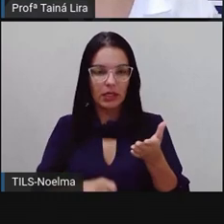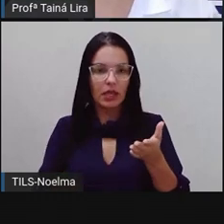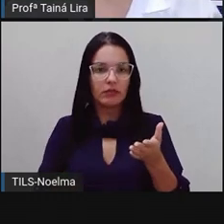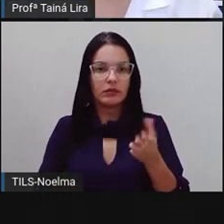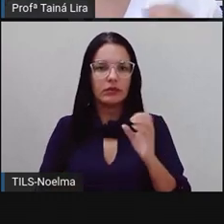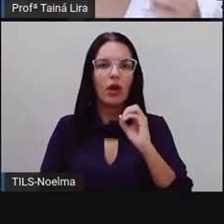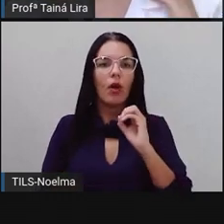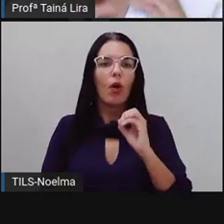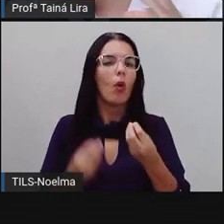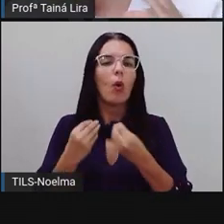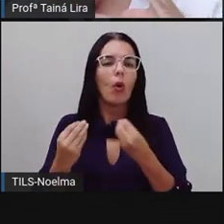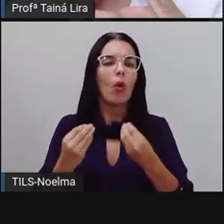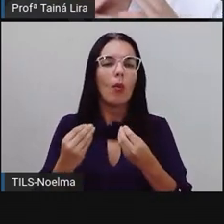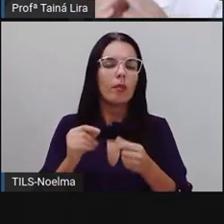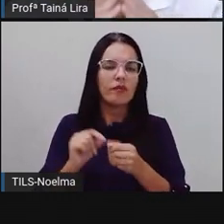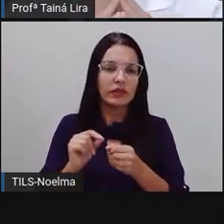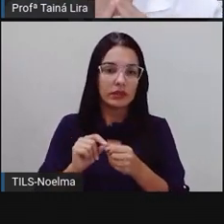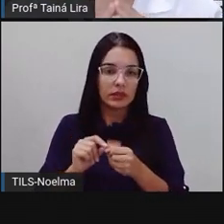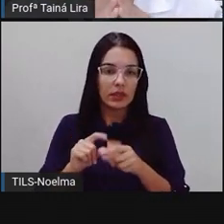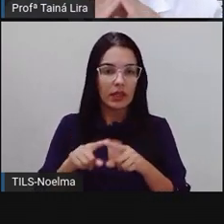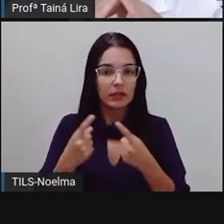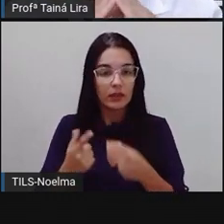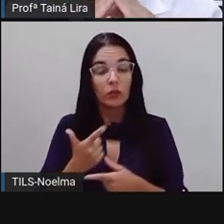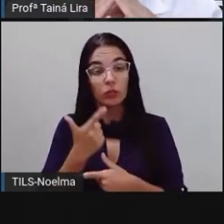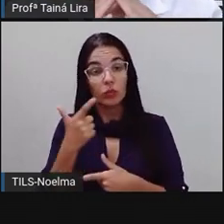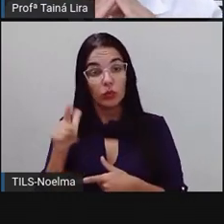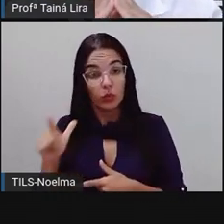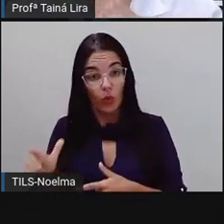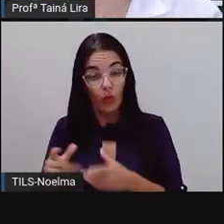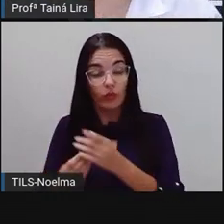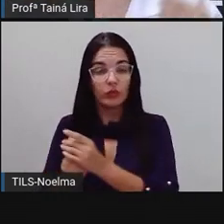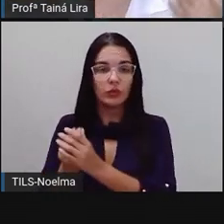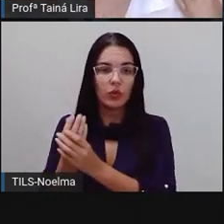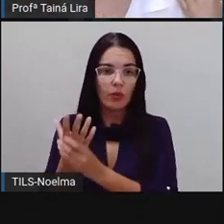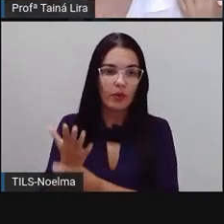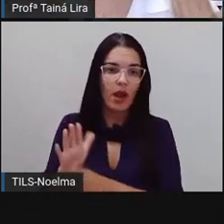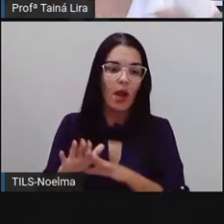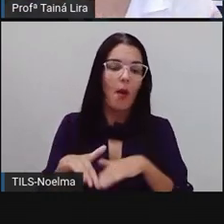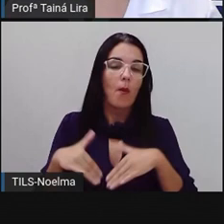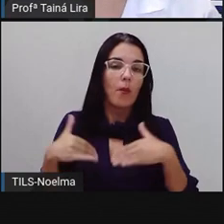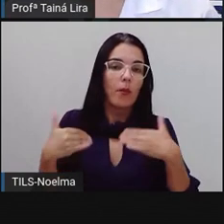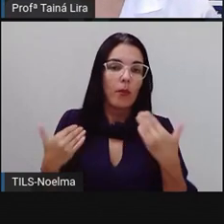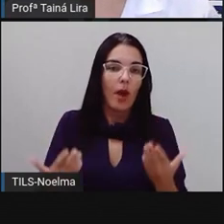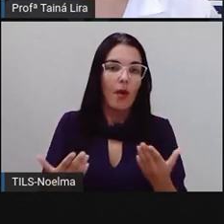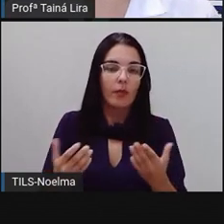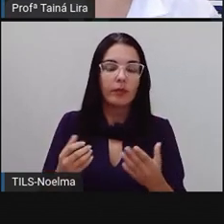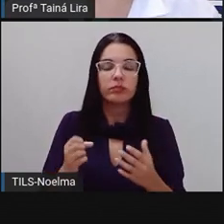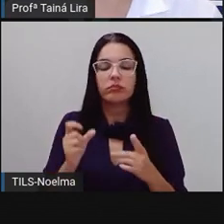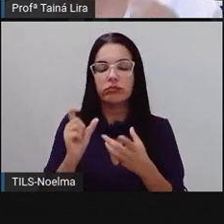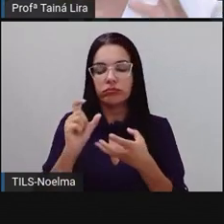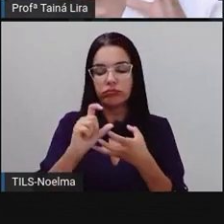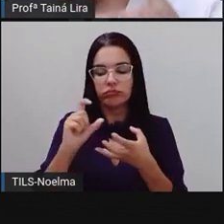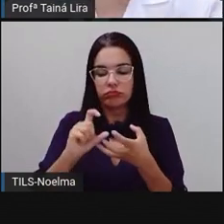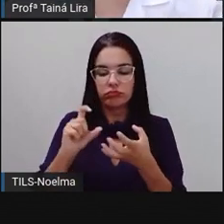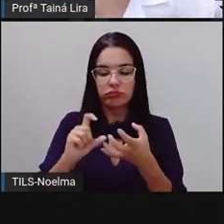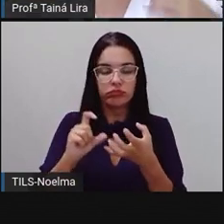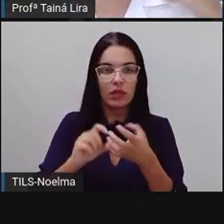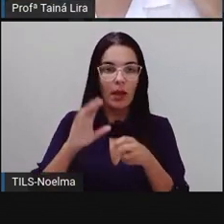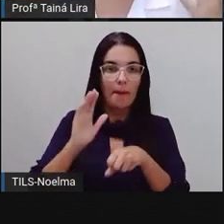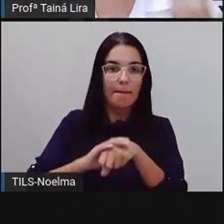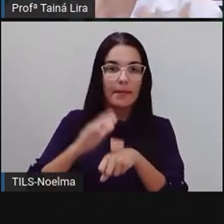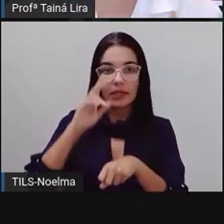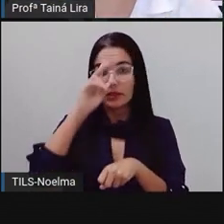fazer? Então, vocês vão mais uma vez descobrir qual é a sílaba mais forte dessa palavra. Vamos